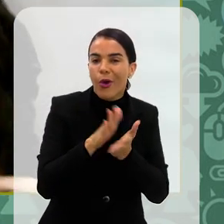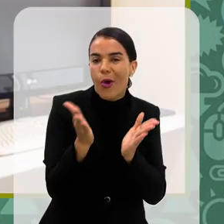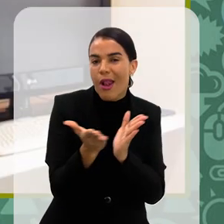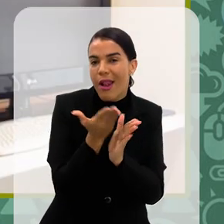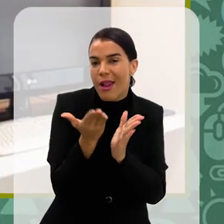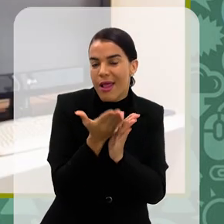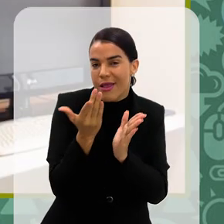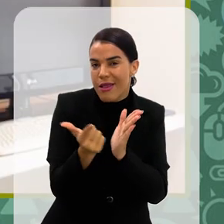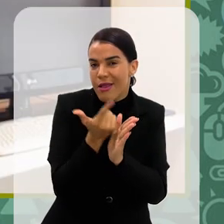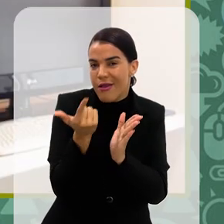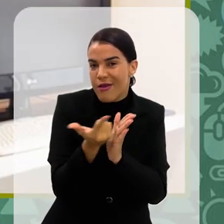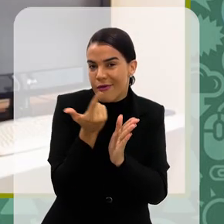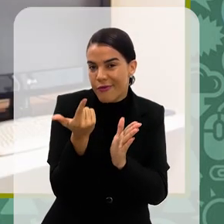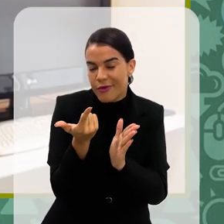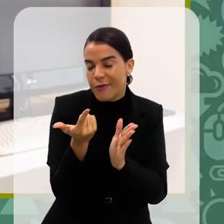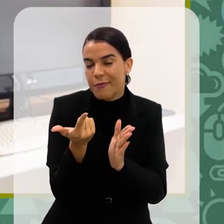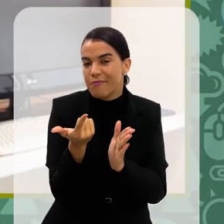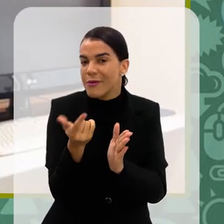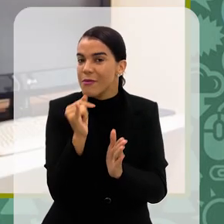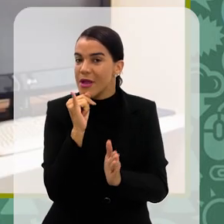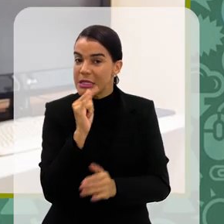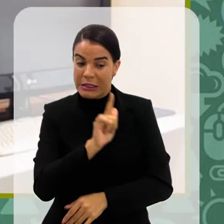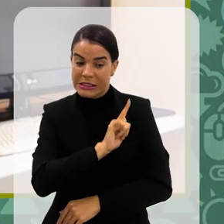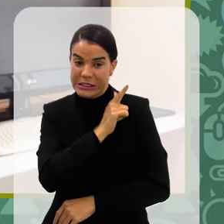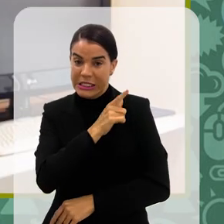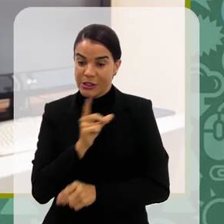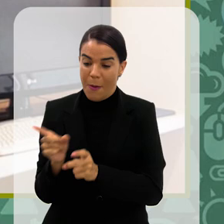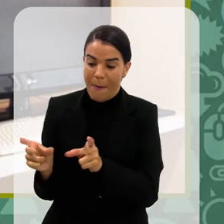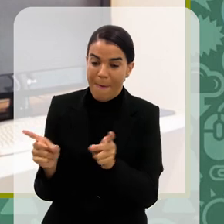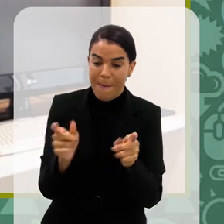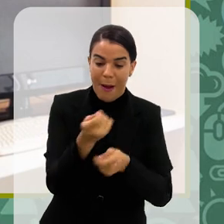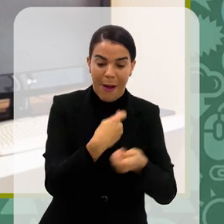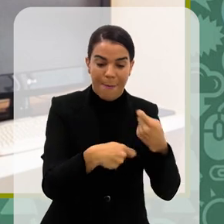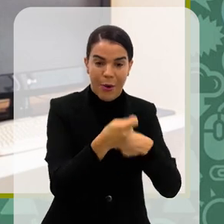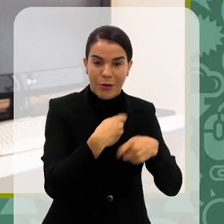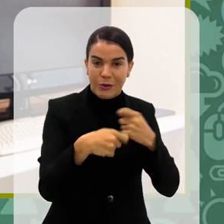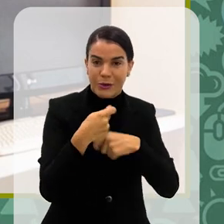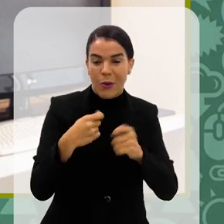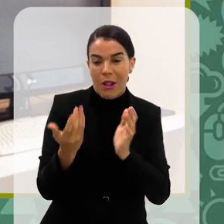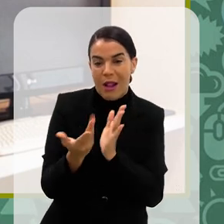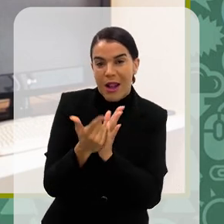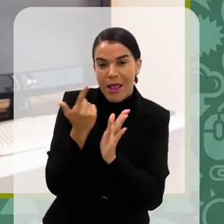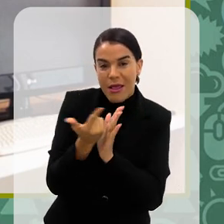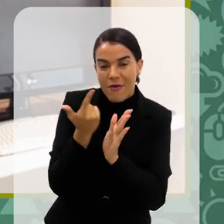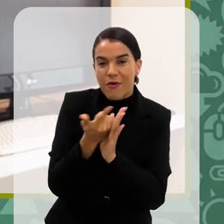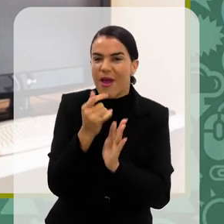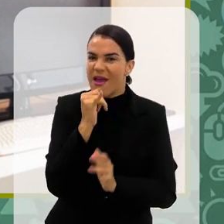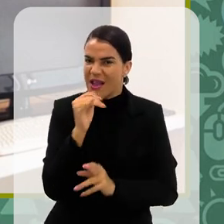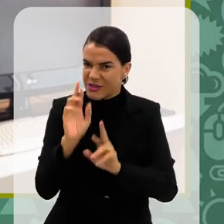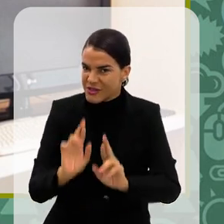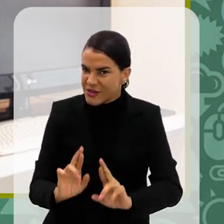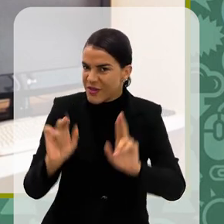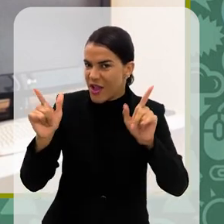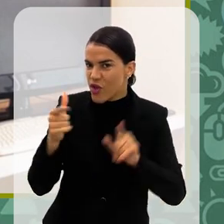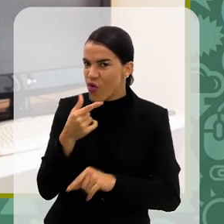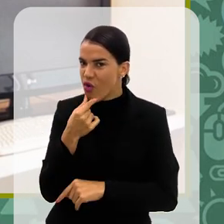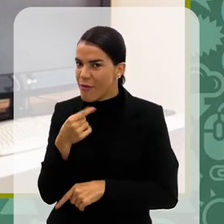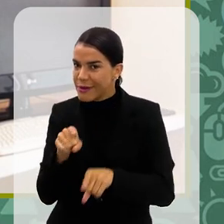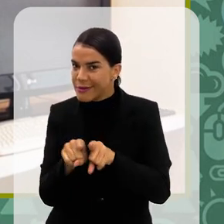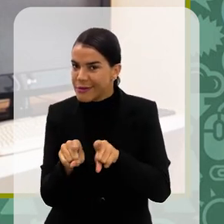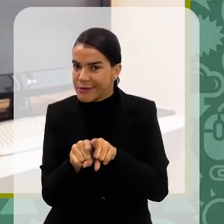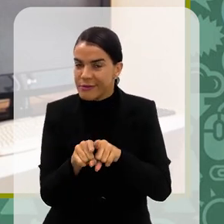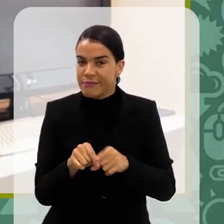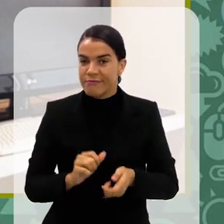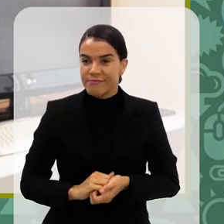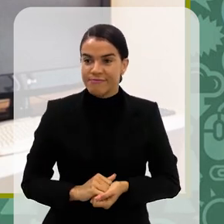livro. Eu digo assim, na gestão comercial das produções dos livros, você acha que é diferente da dos